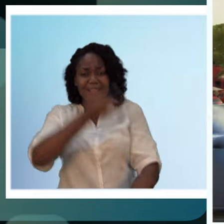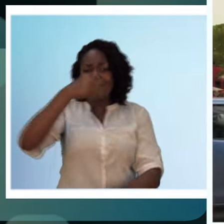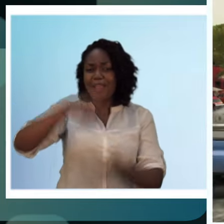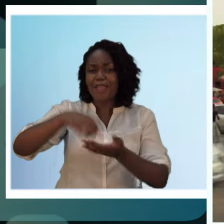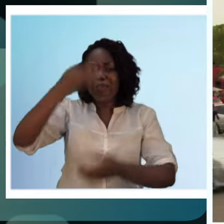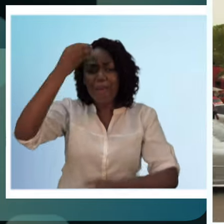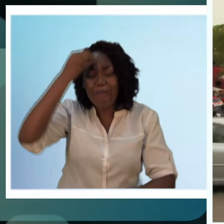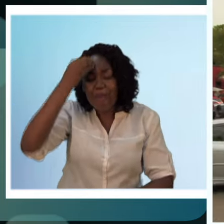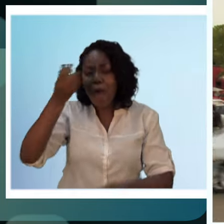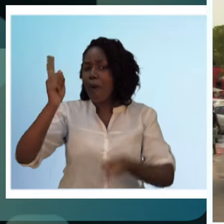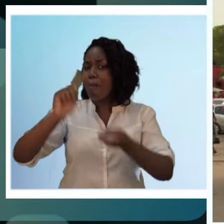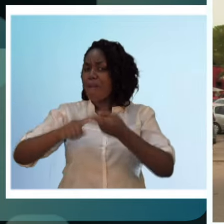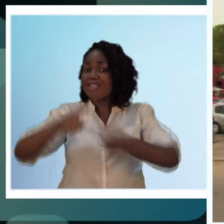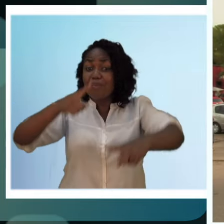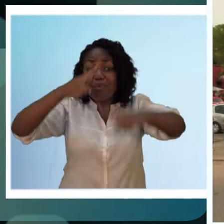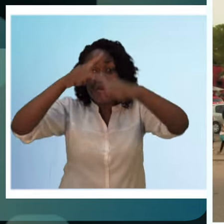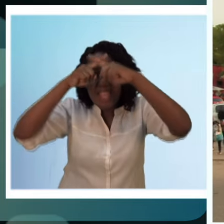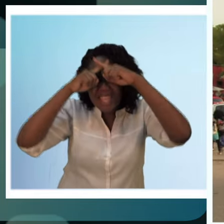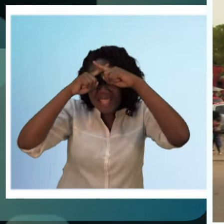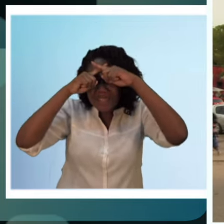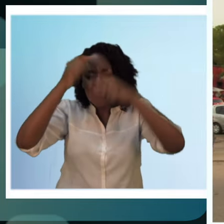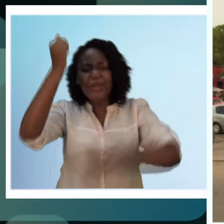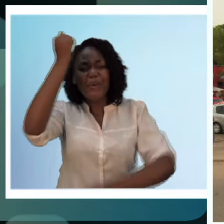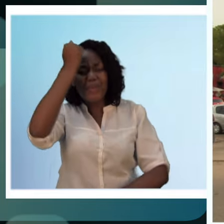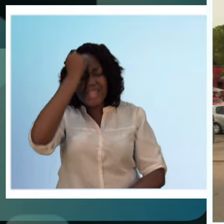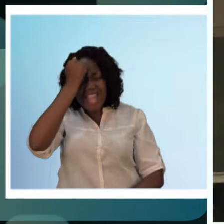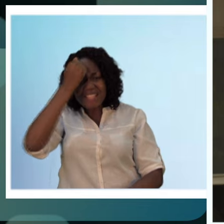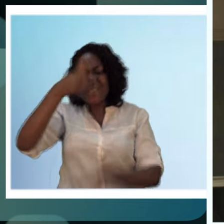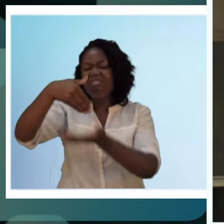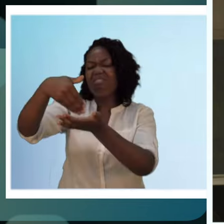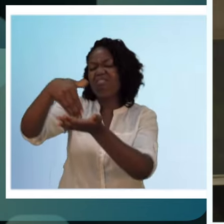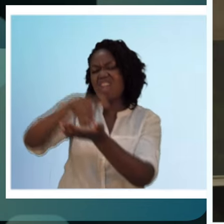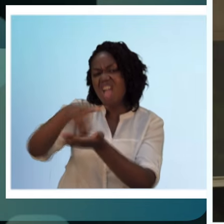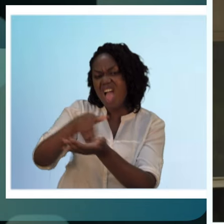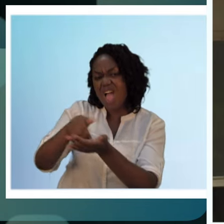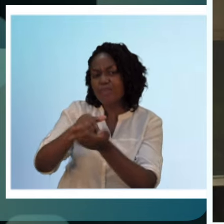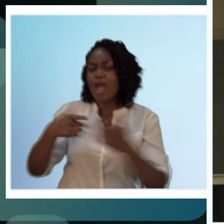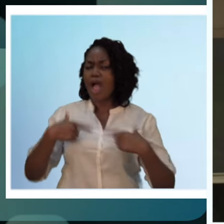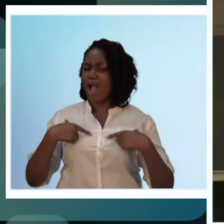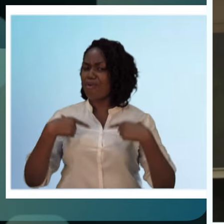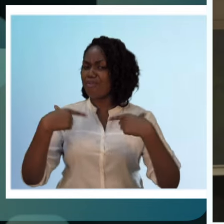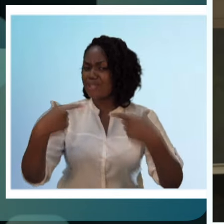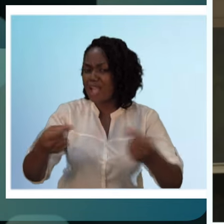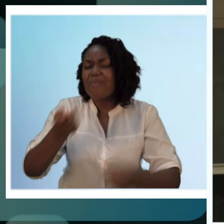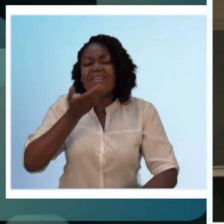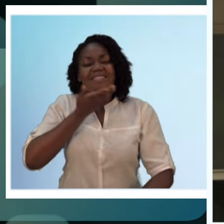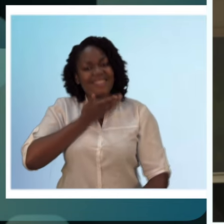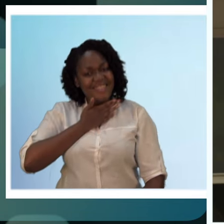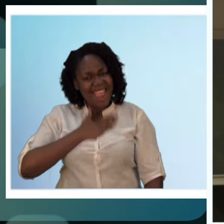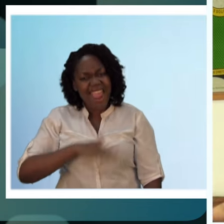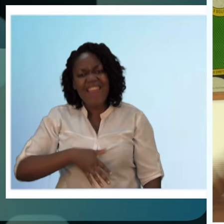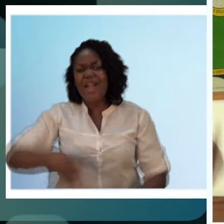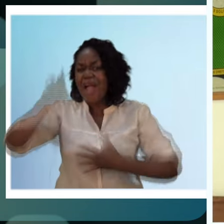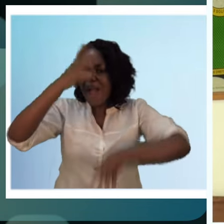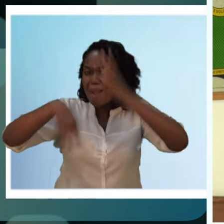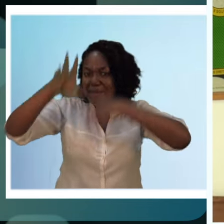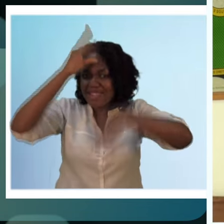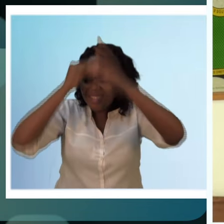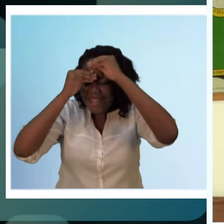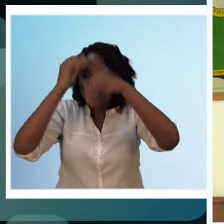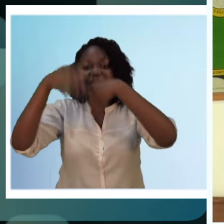Tal como no HCM, a polícia reconhece a fragilidade e diz que precisa de aprender a língua de sinais.